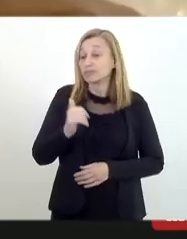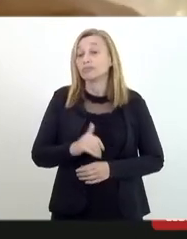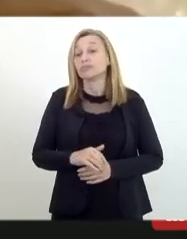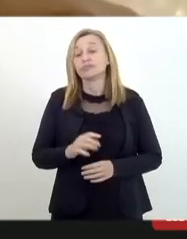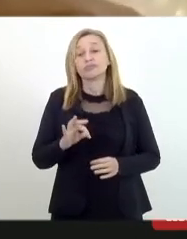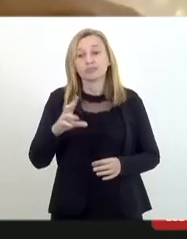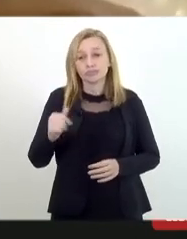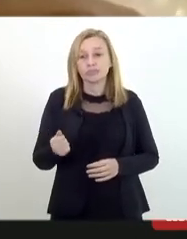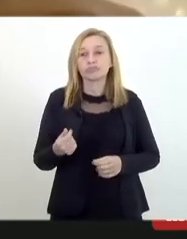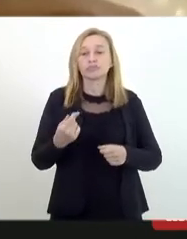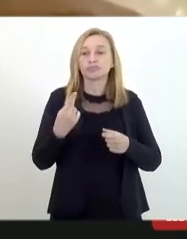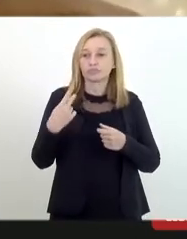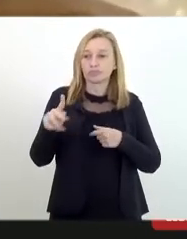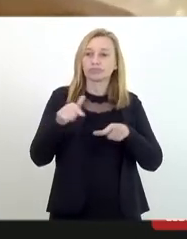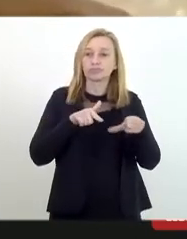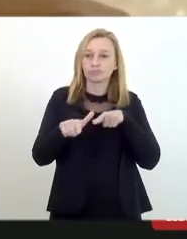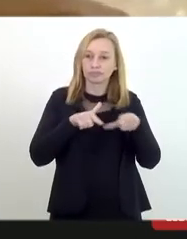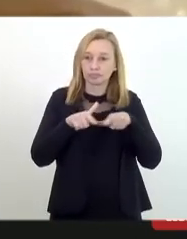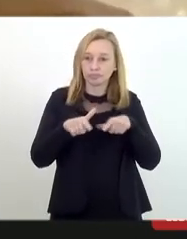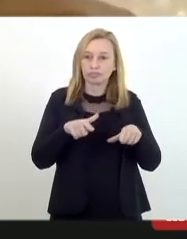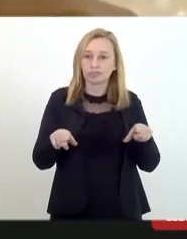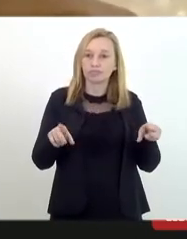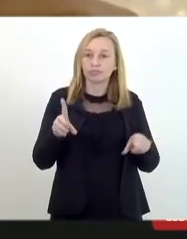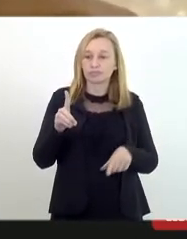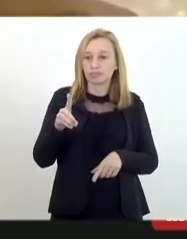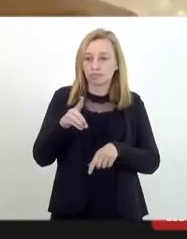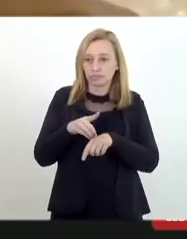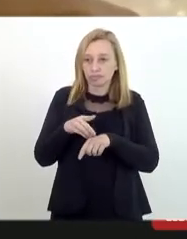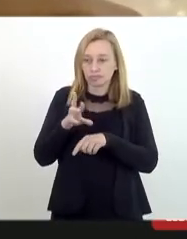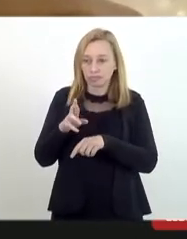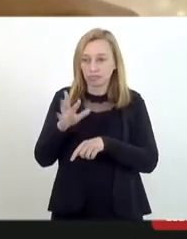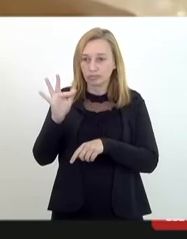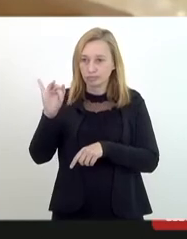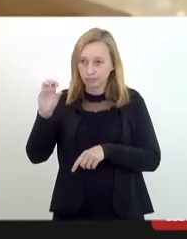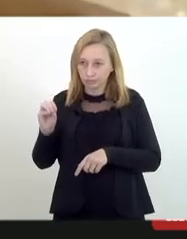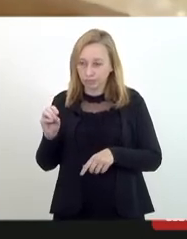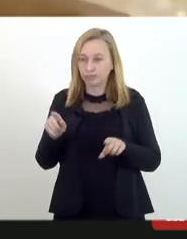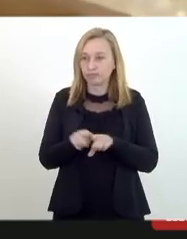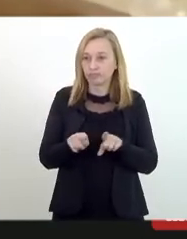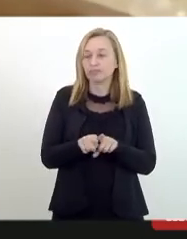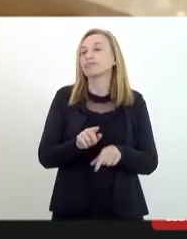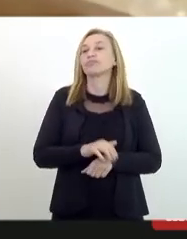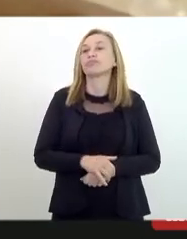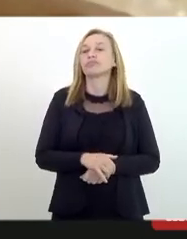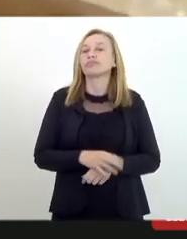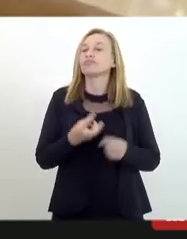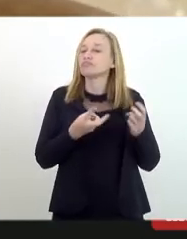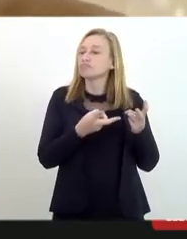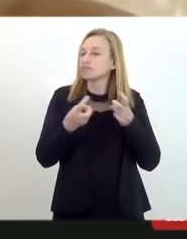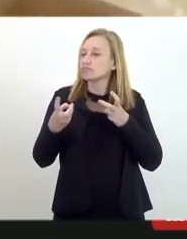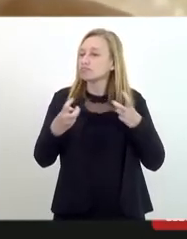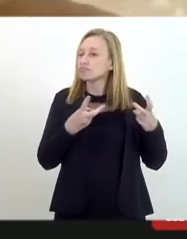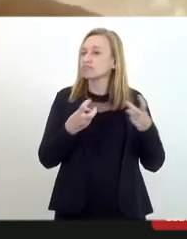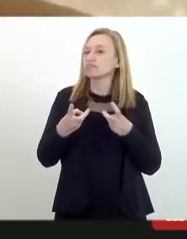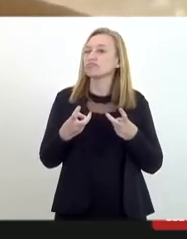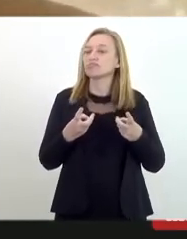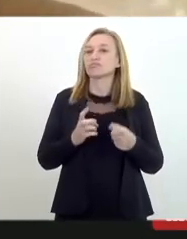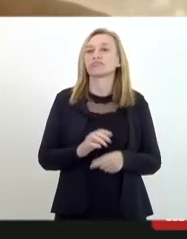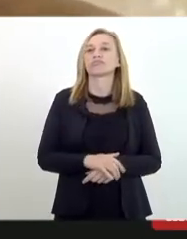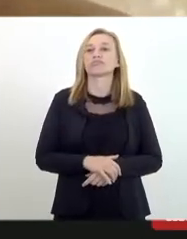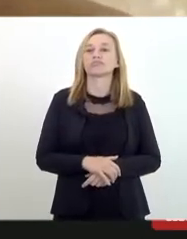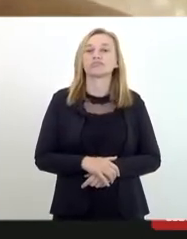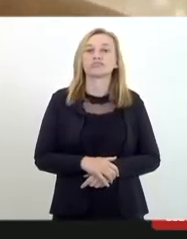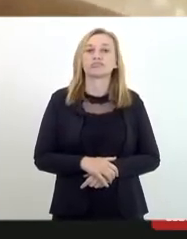feito, pelo trabalho, etc. E o doutor Fábio Amado, idem. Eu tenho observado, eu estava agora vendo esse